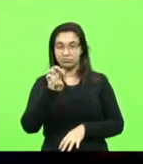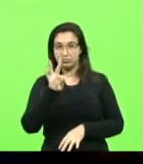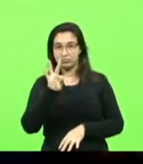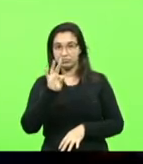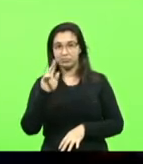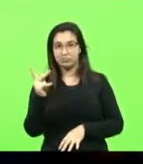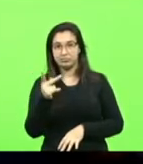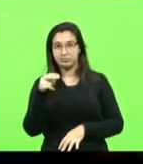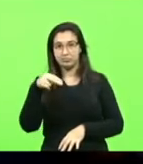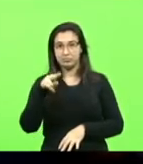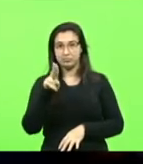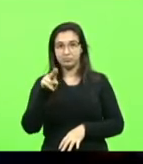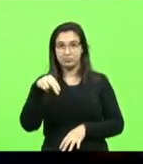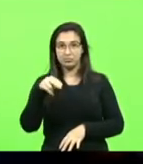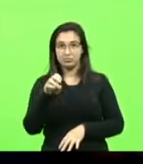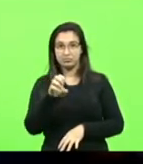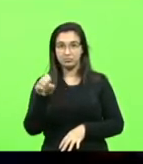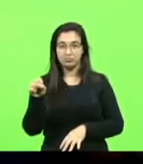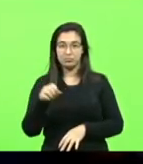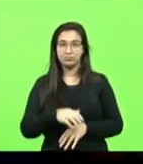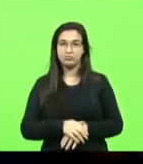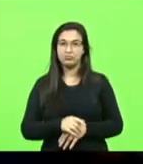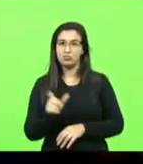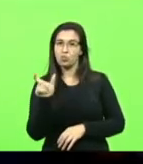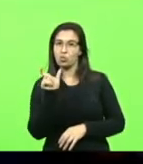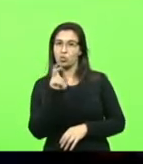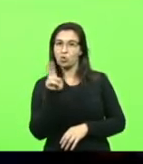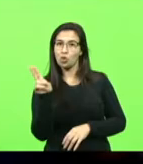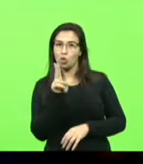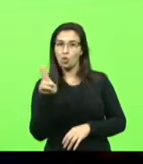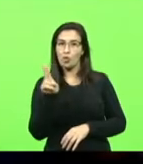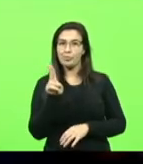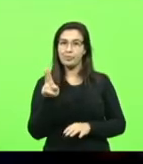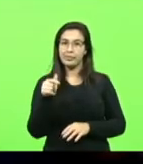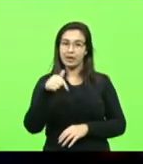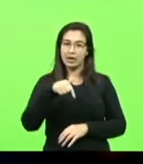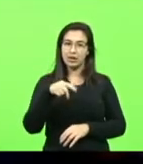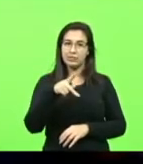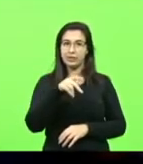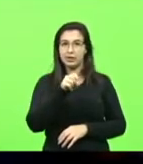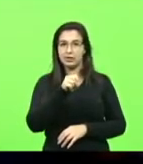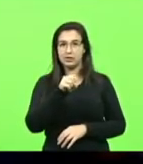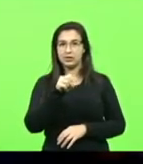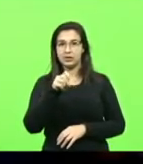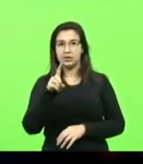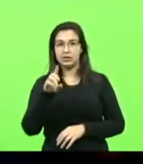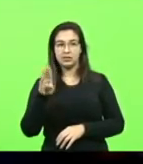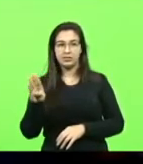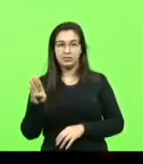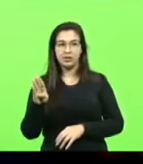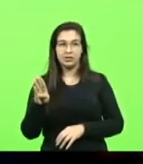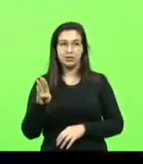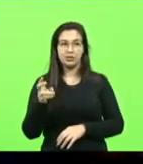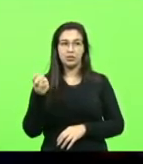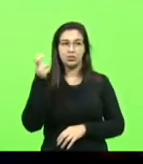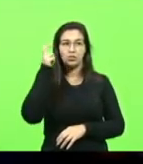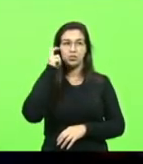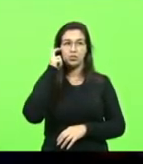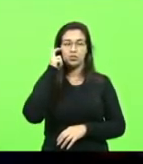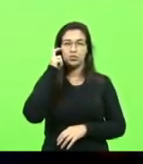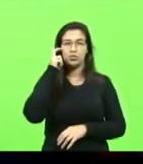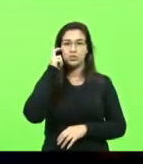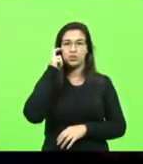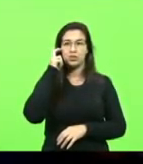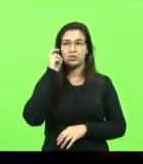Esse nome para nós, do PSDB, e acredito para a cultura catarinense, para a educação catarinense, é